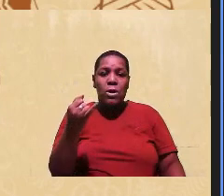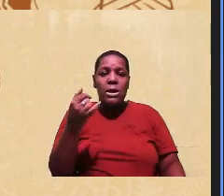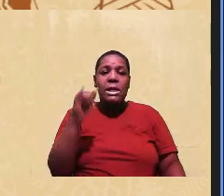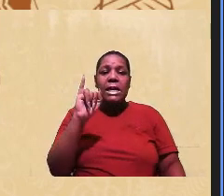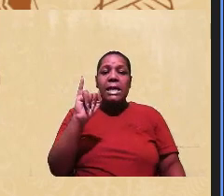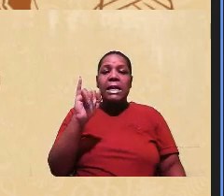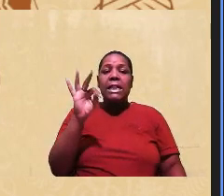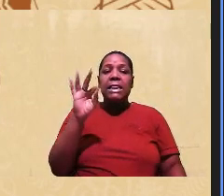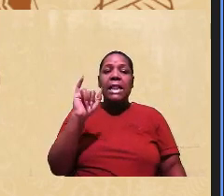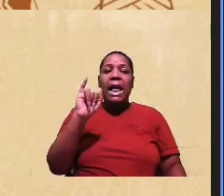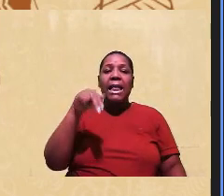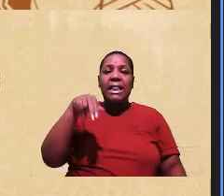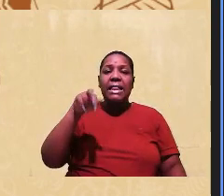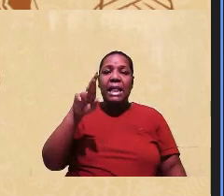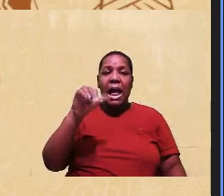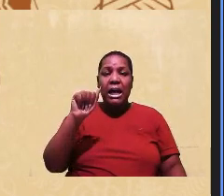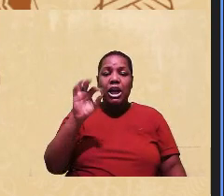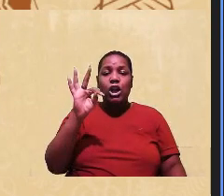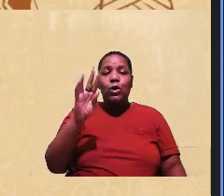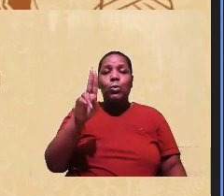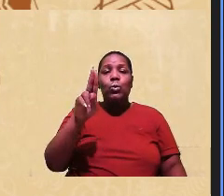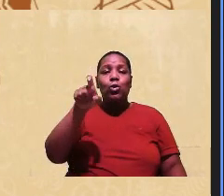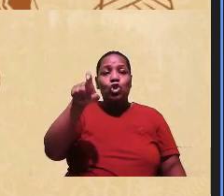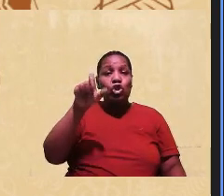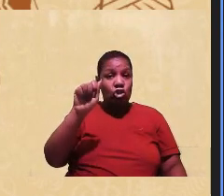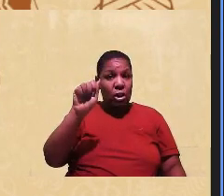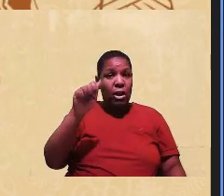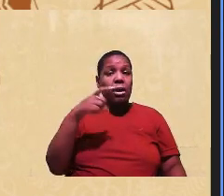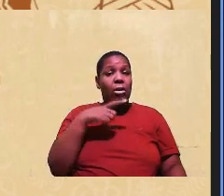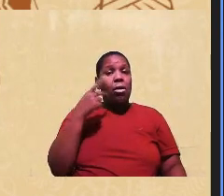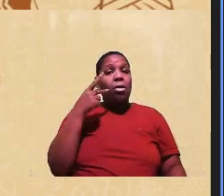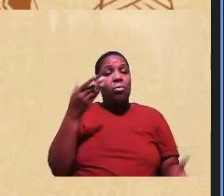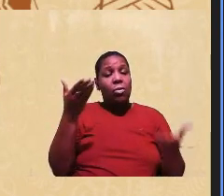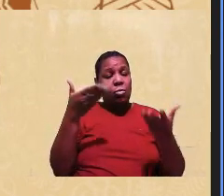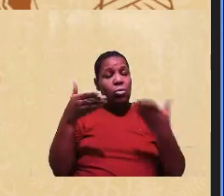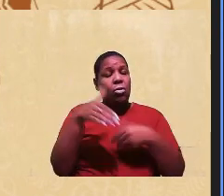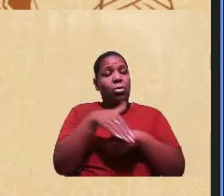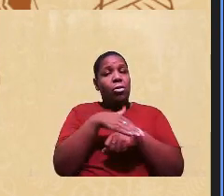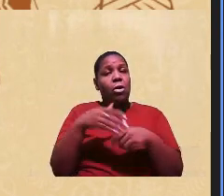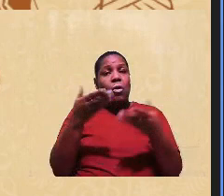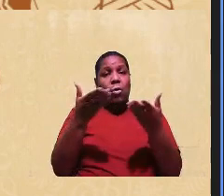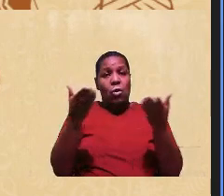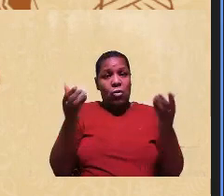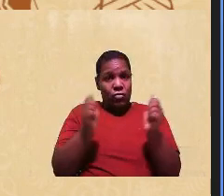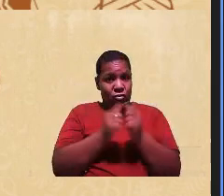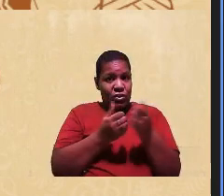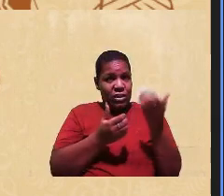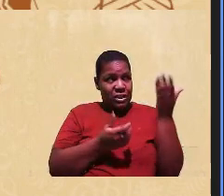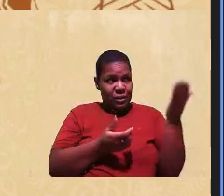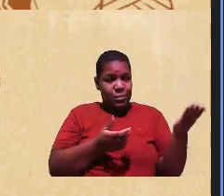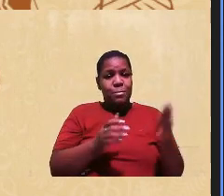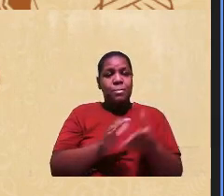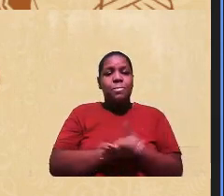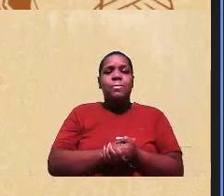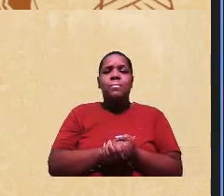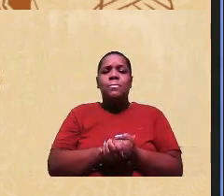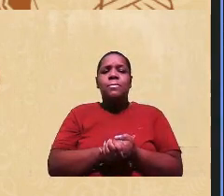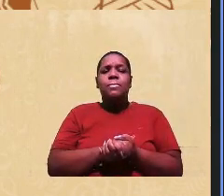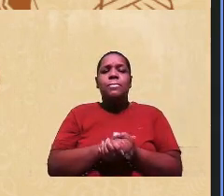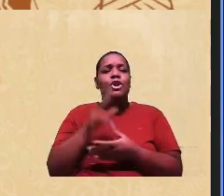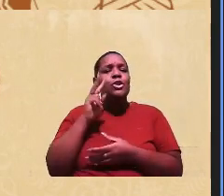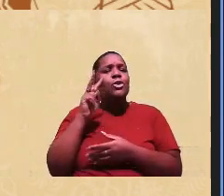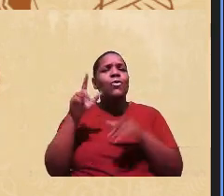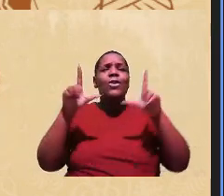Tuxá, prazer também estar compartilhando essa mesa com vocês, com você. Bom, estou vendo os rostinhos de